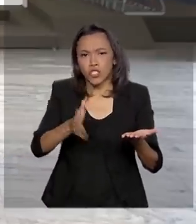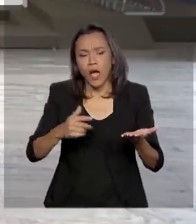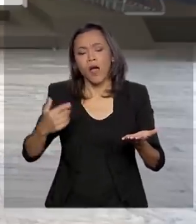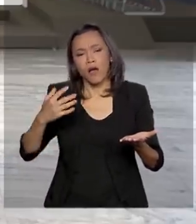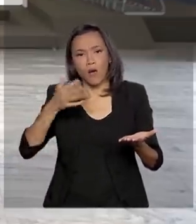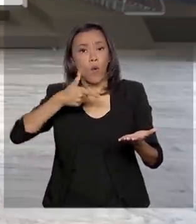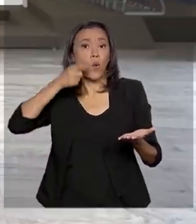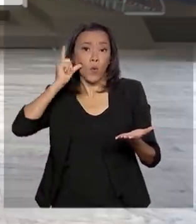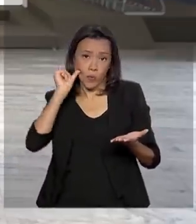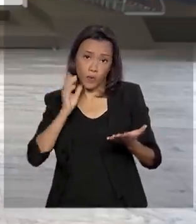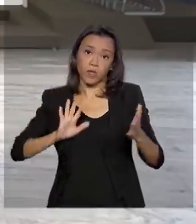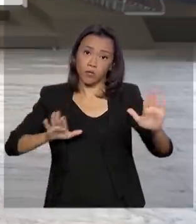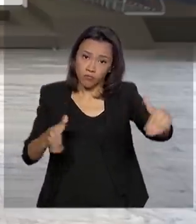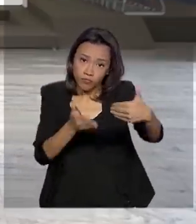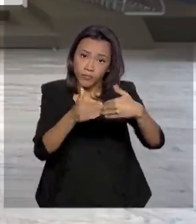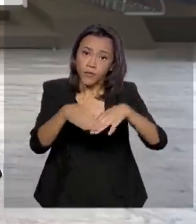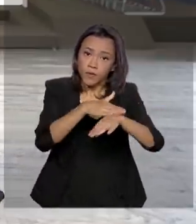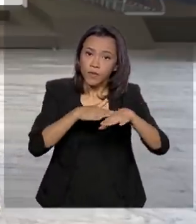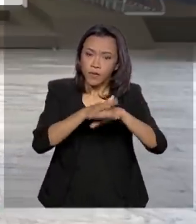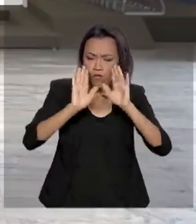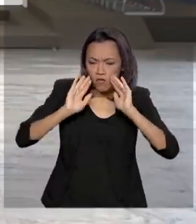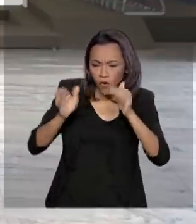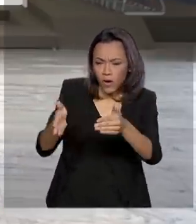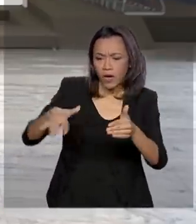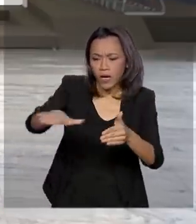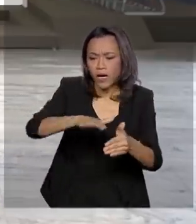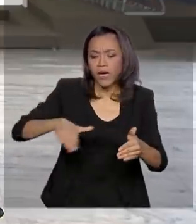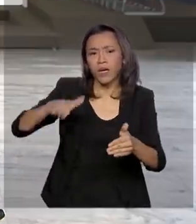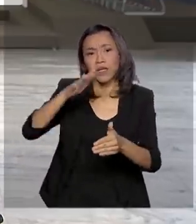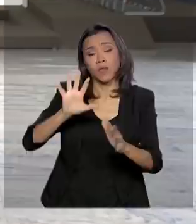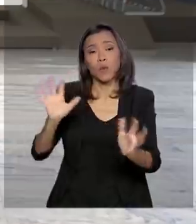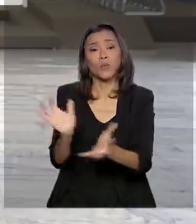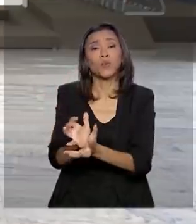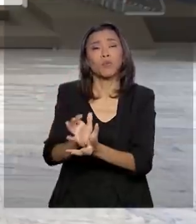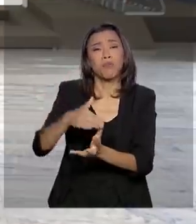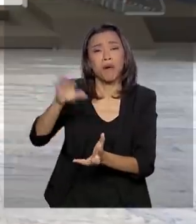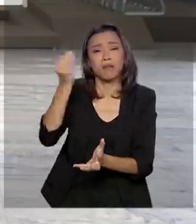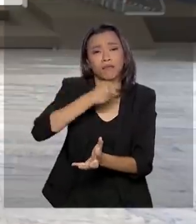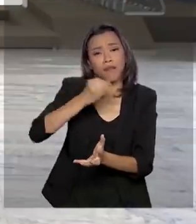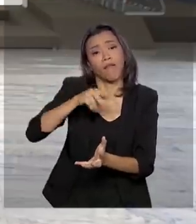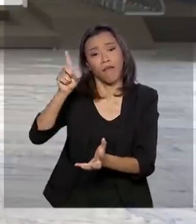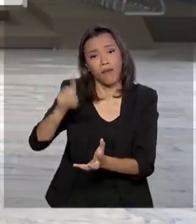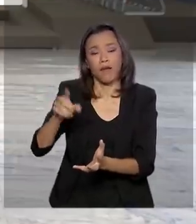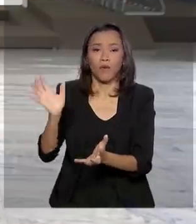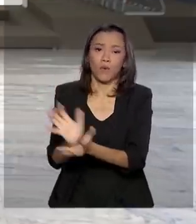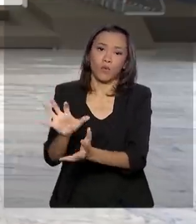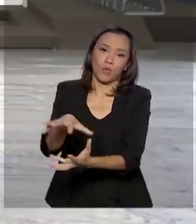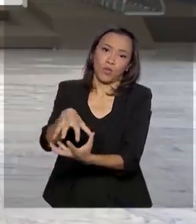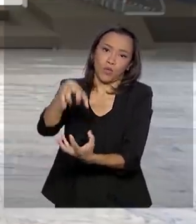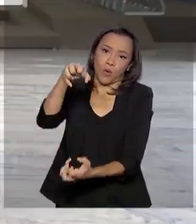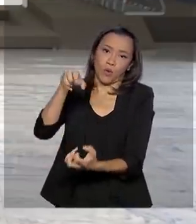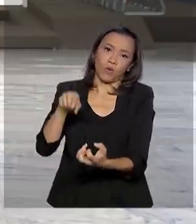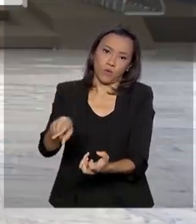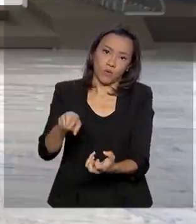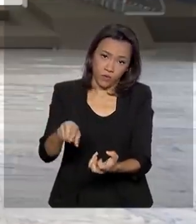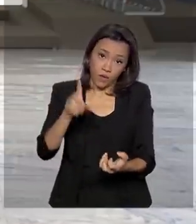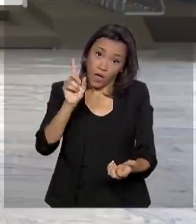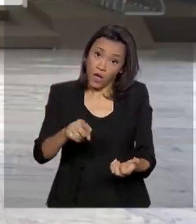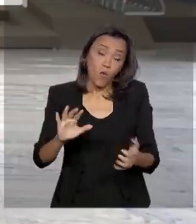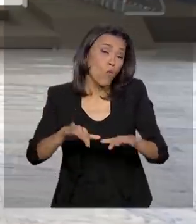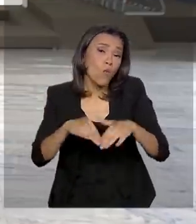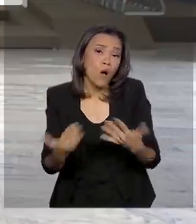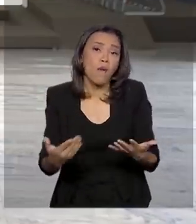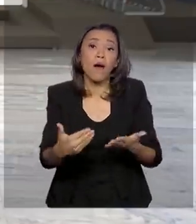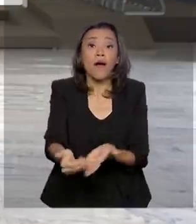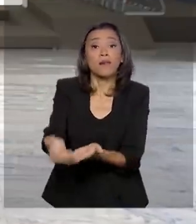tomadas ontem com foco na população mais vulnerável ao coronavírus, os idosos. São elas as medidas adotadas.